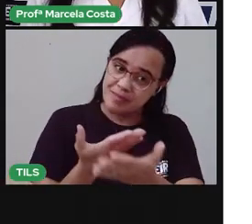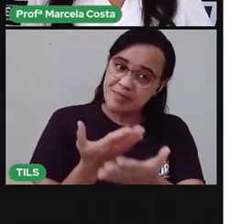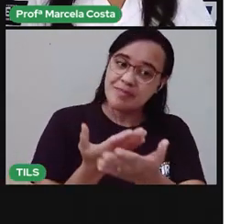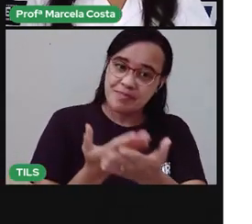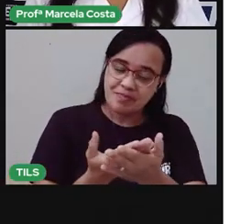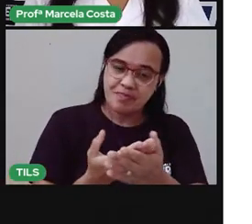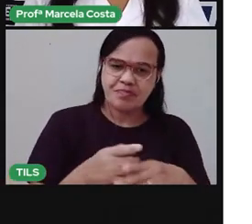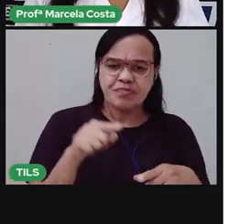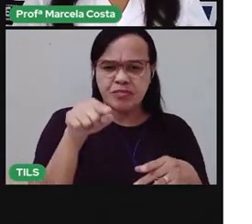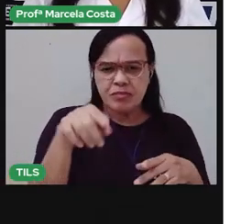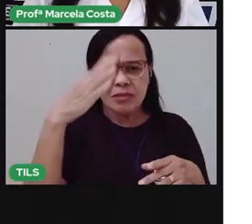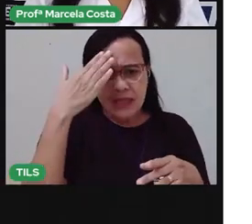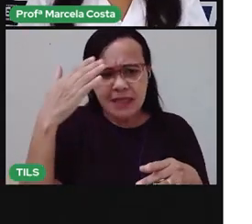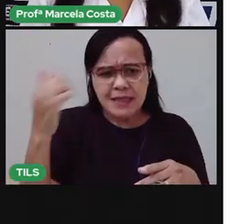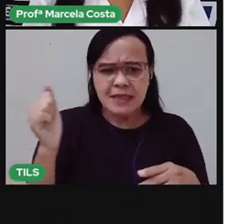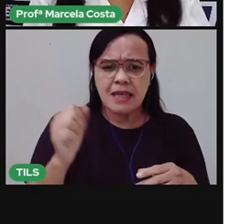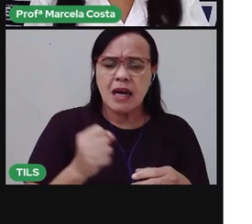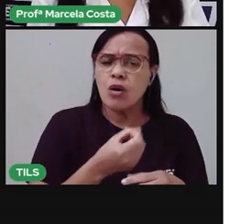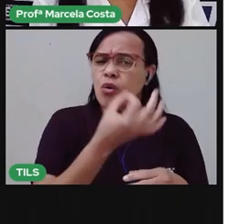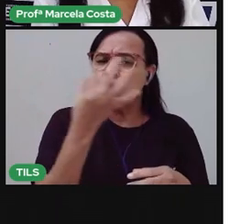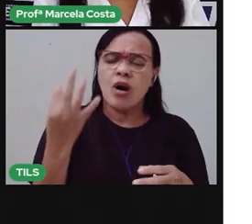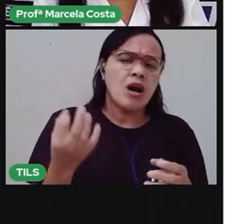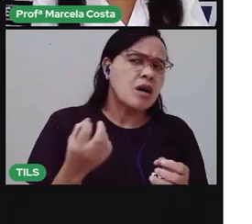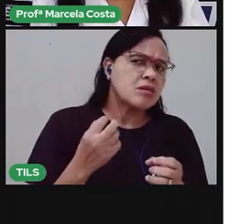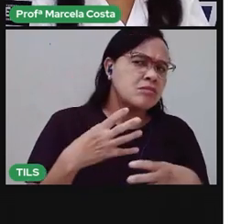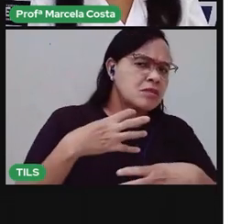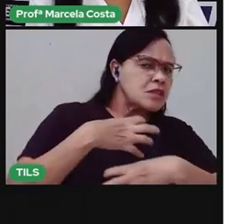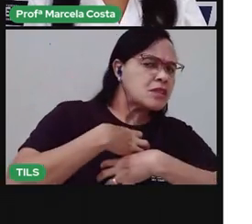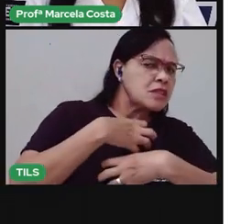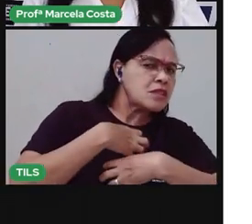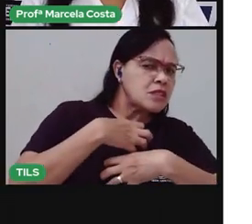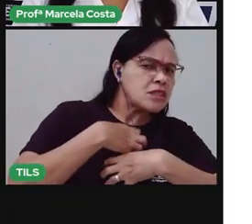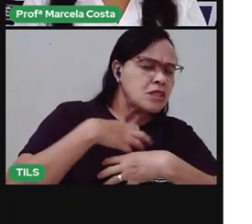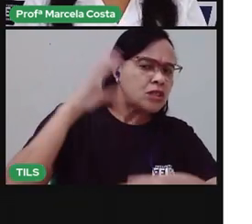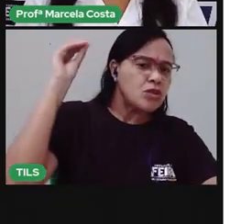Você sabe quais são os sentidos do corpo humano?